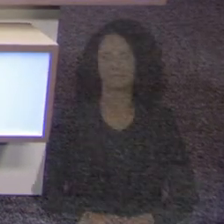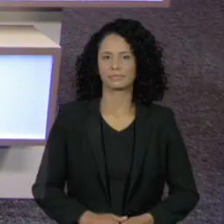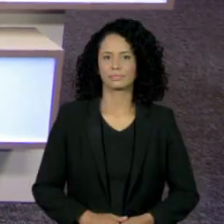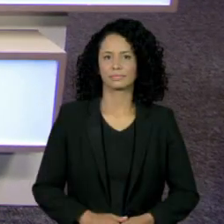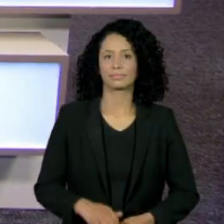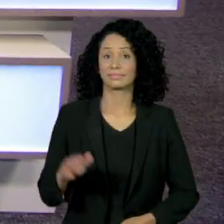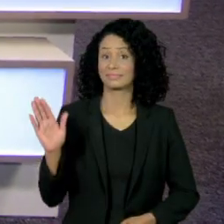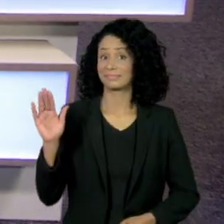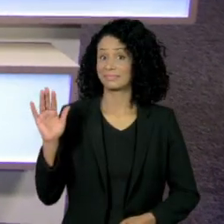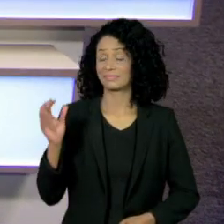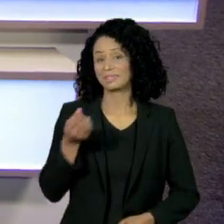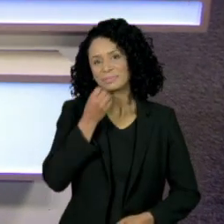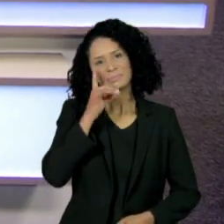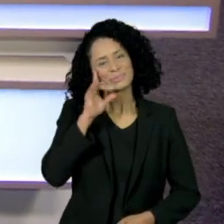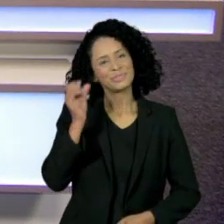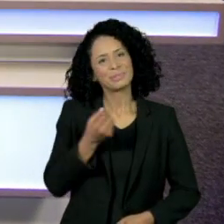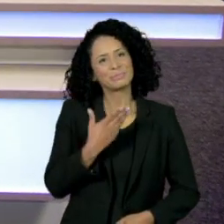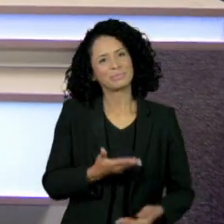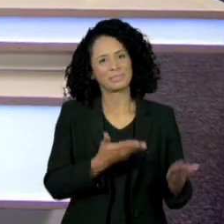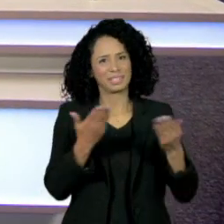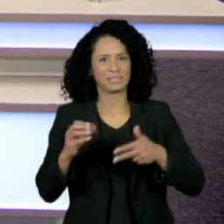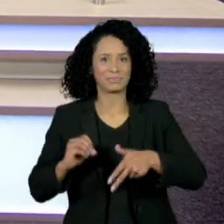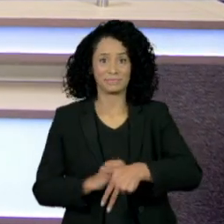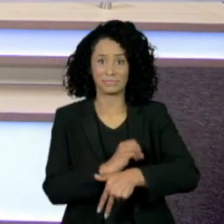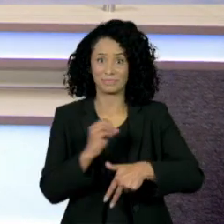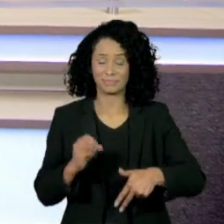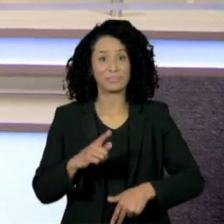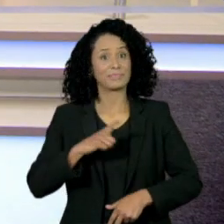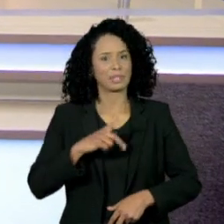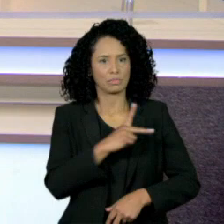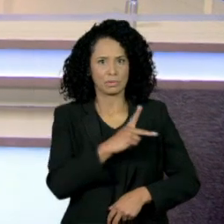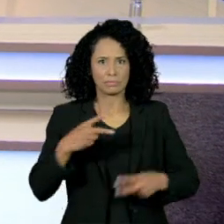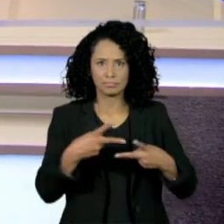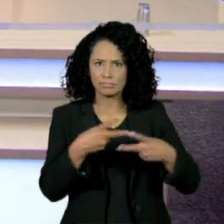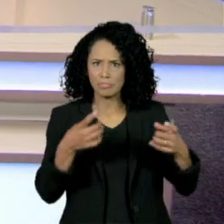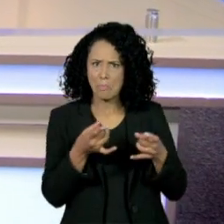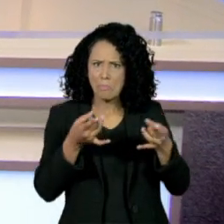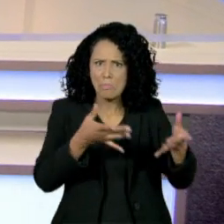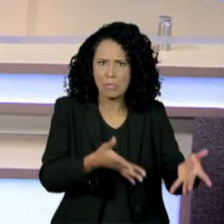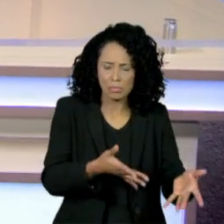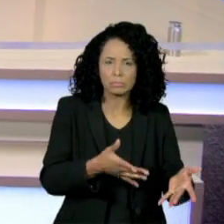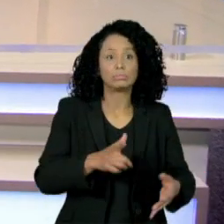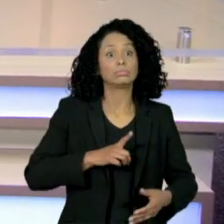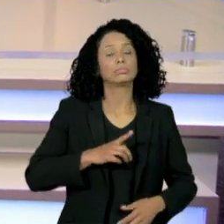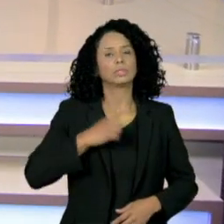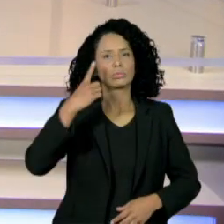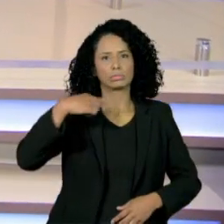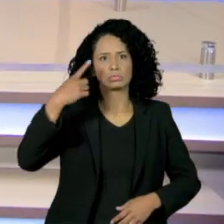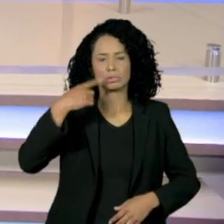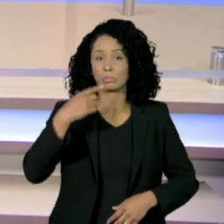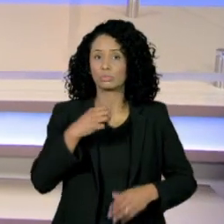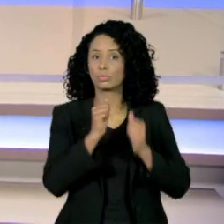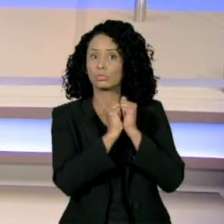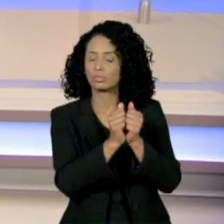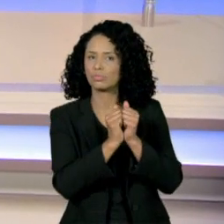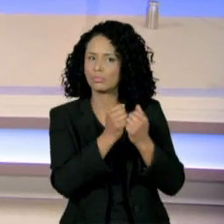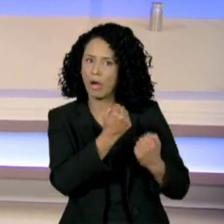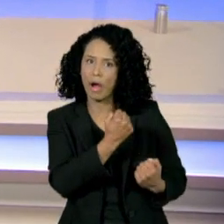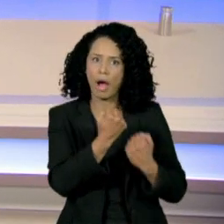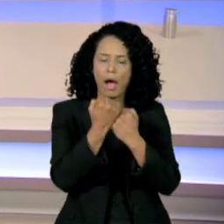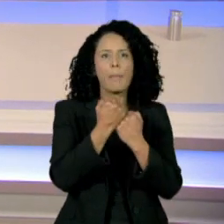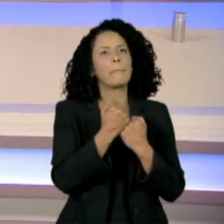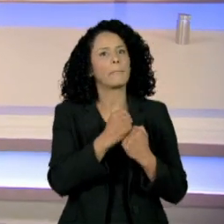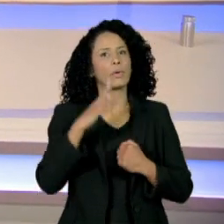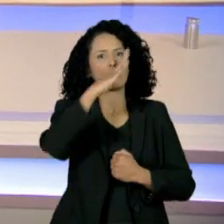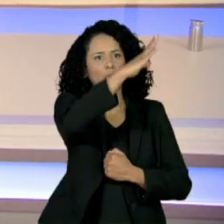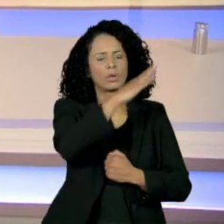Olá, bom dia, seja bem-vindo. Após renúncia do presidente da Petrobras, deputados aliados de Bolsonaro tentam acelerar uma